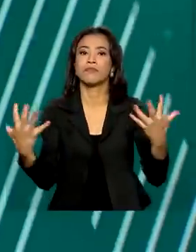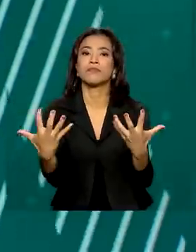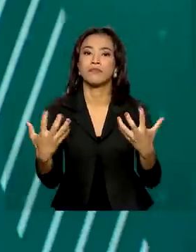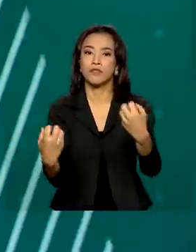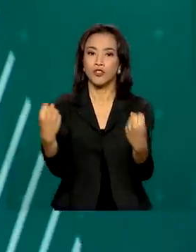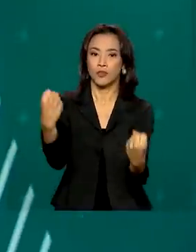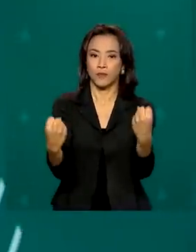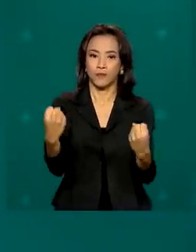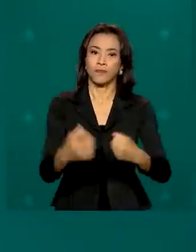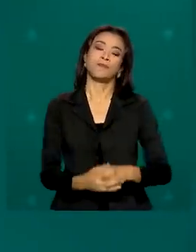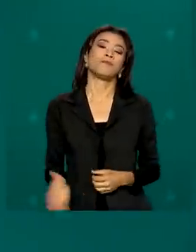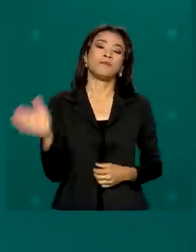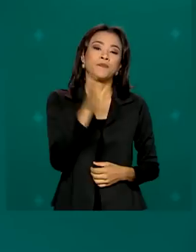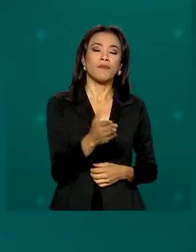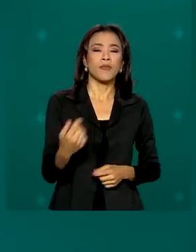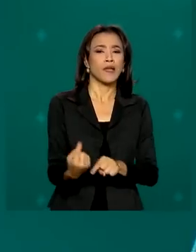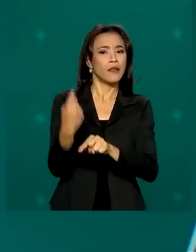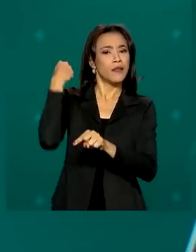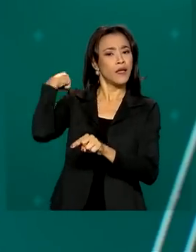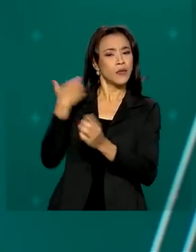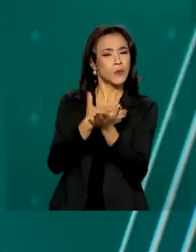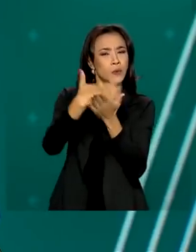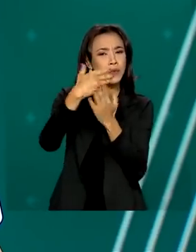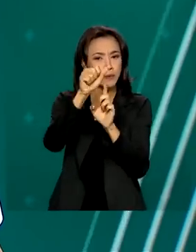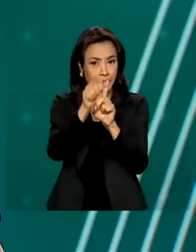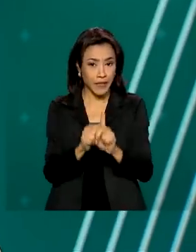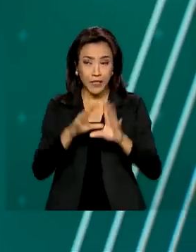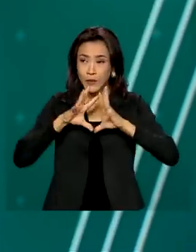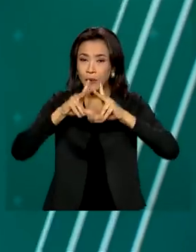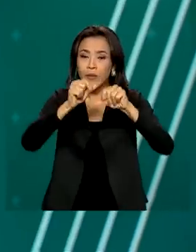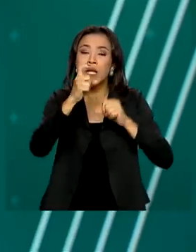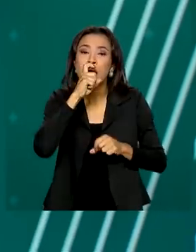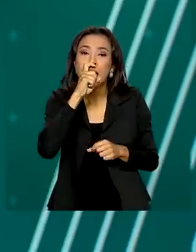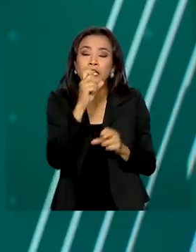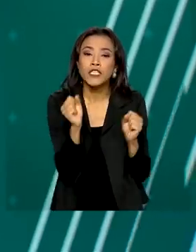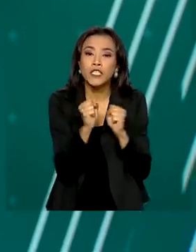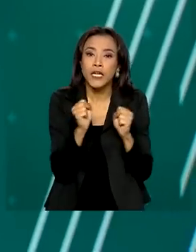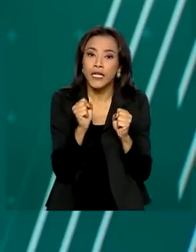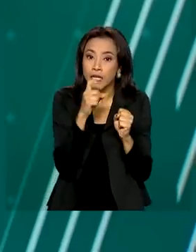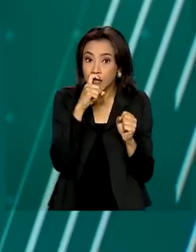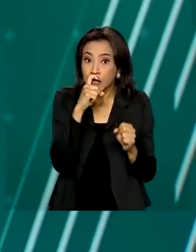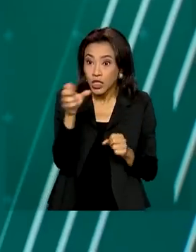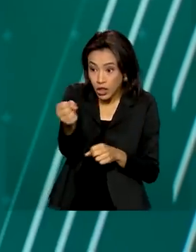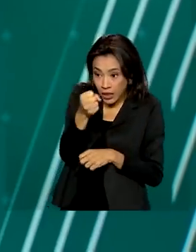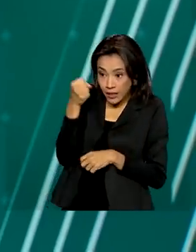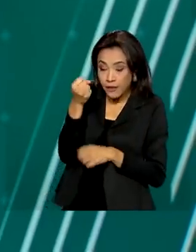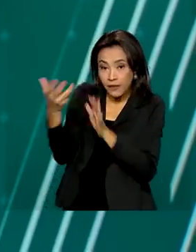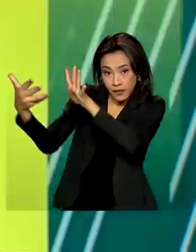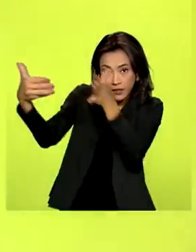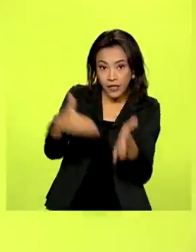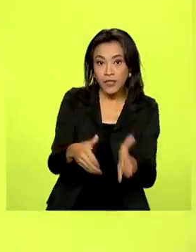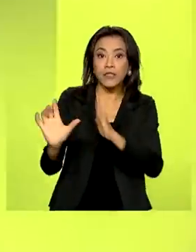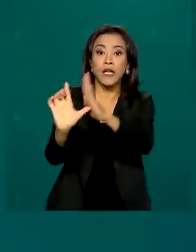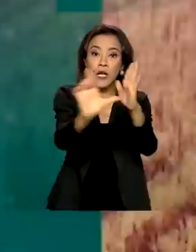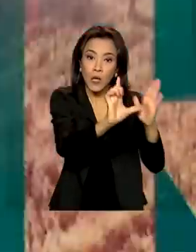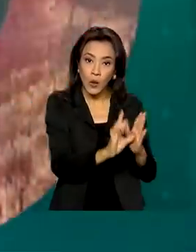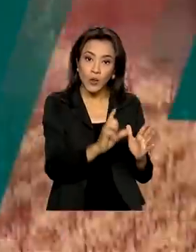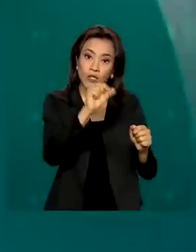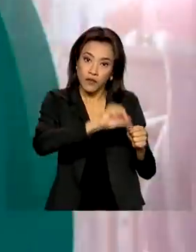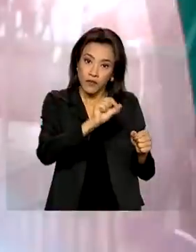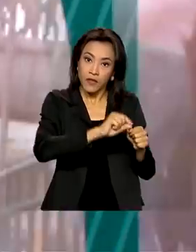Desde o começo do mês, todas as geladeiras que chegarem ao comércio brasileiro, fabricadas aqui ou